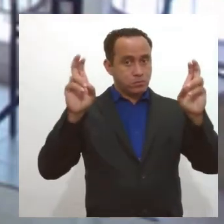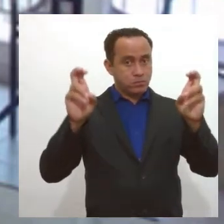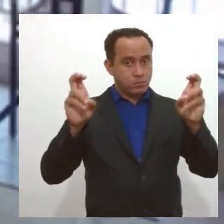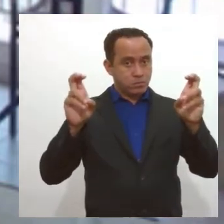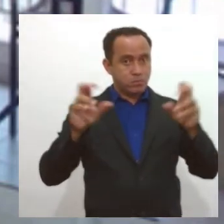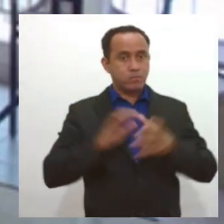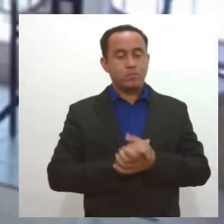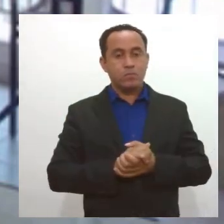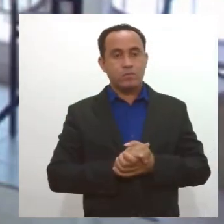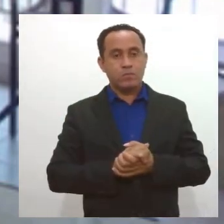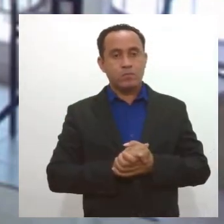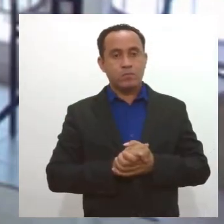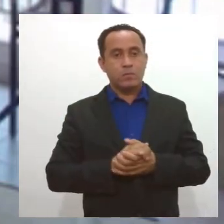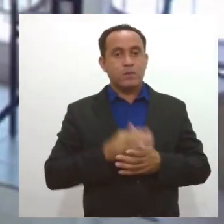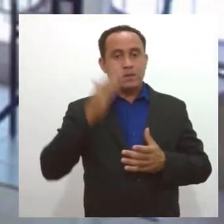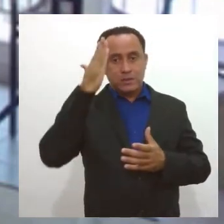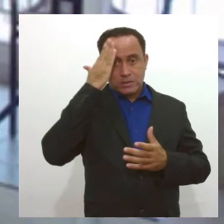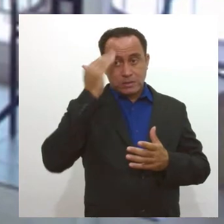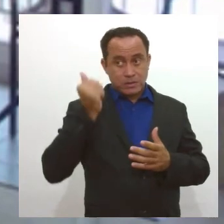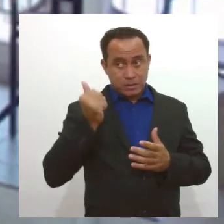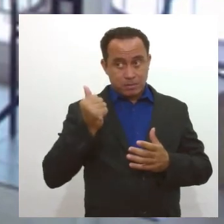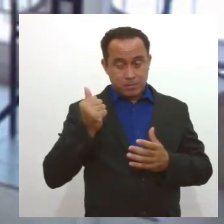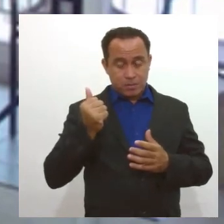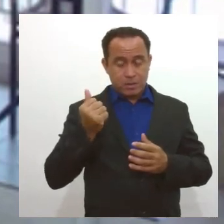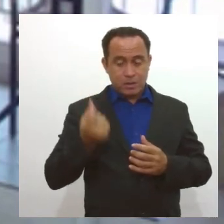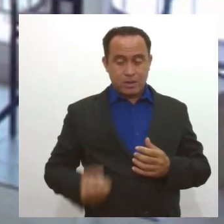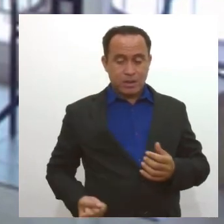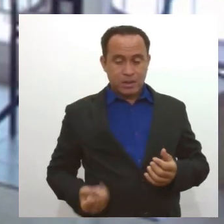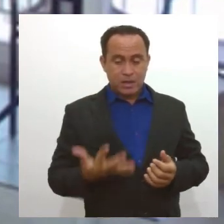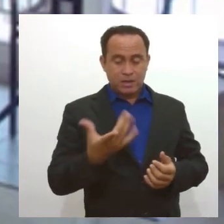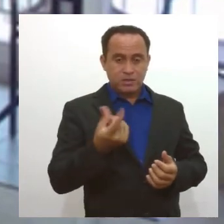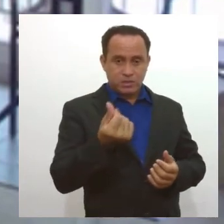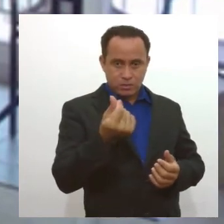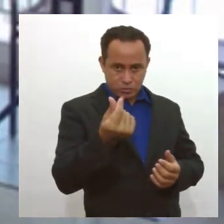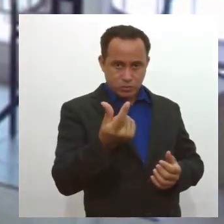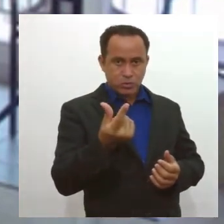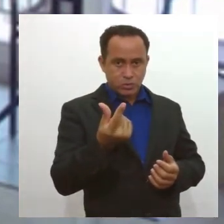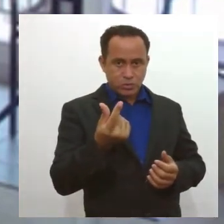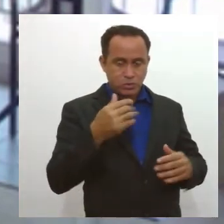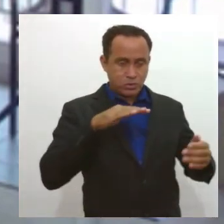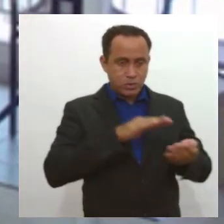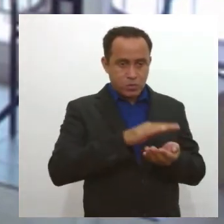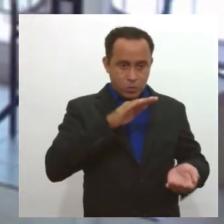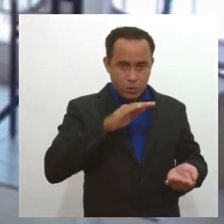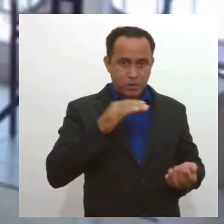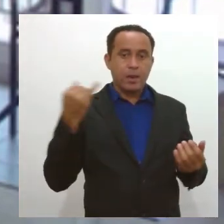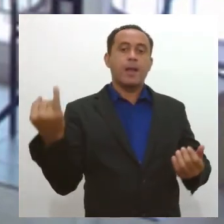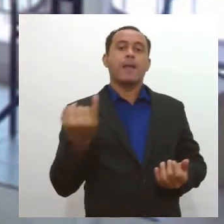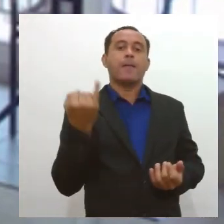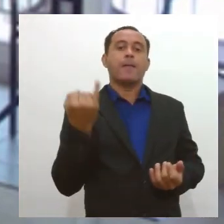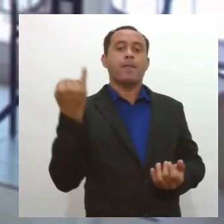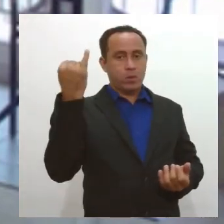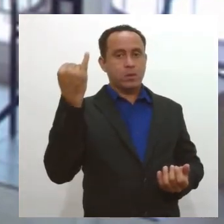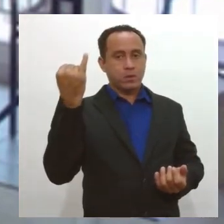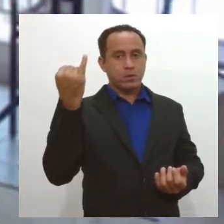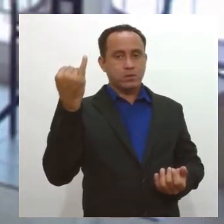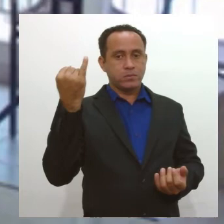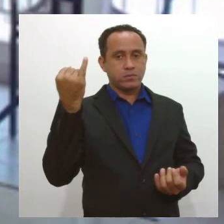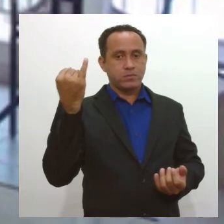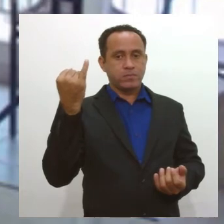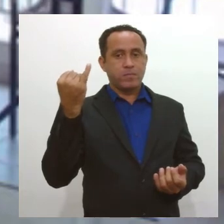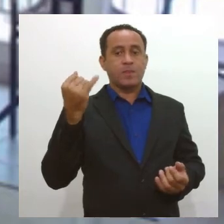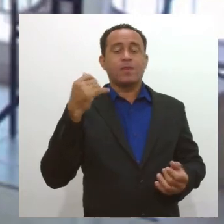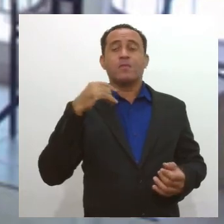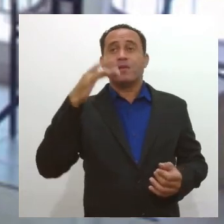lidar com o seu padrão de vida, adequar à sua situação financeira, é extremamente necessário. Para as pessoas que realmente não